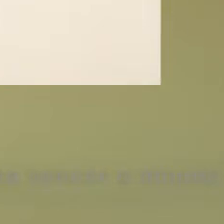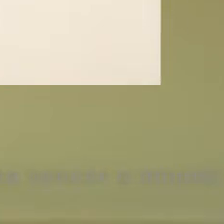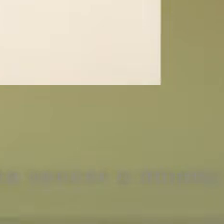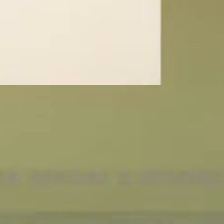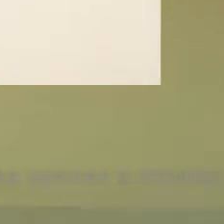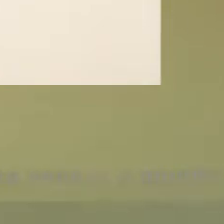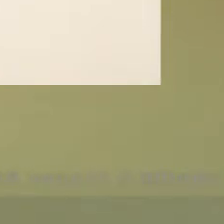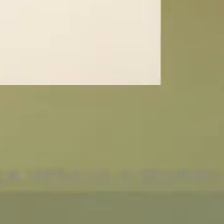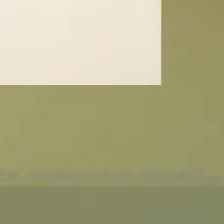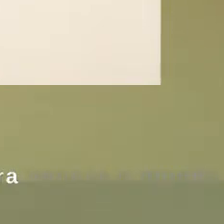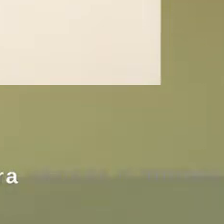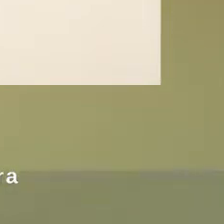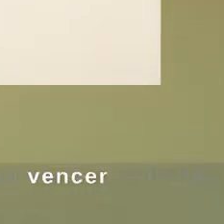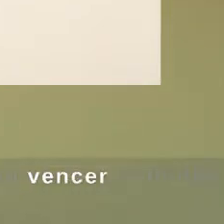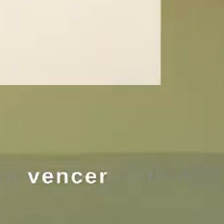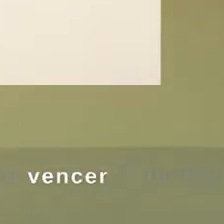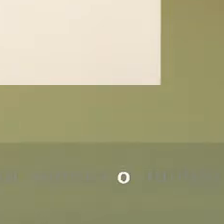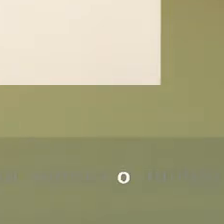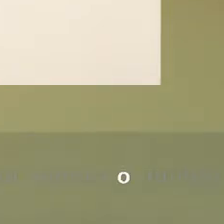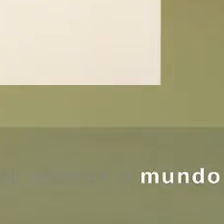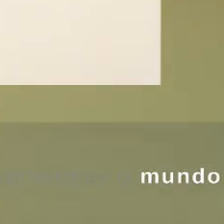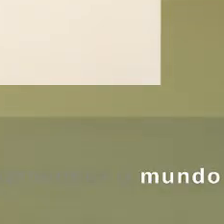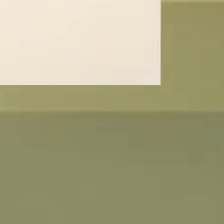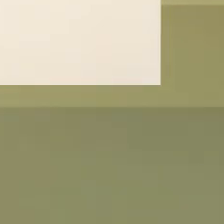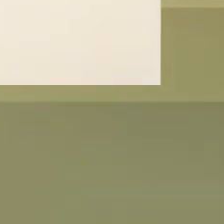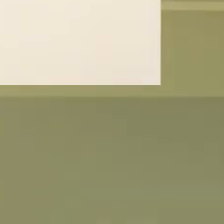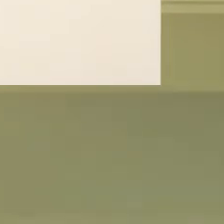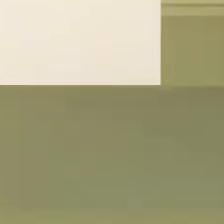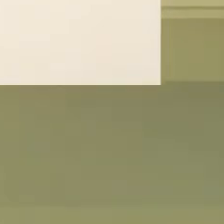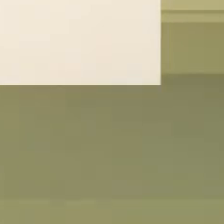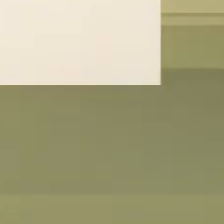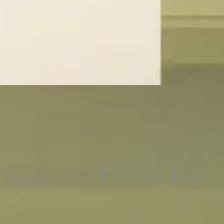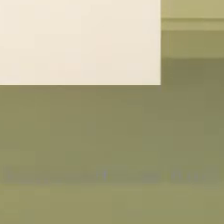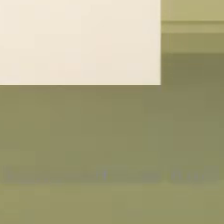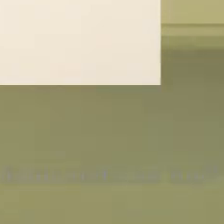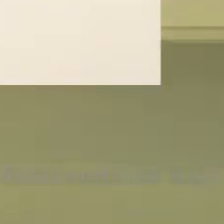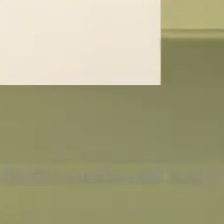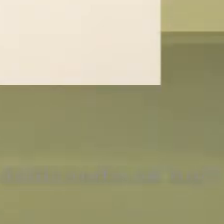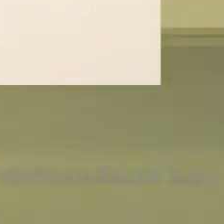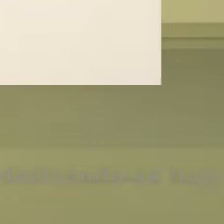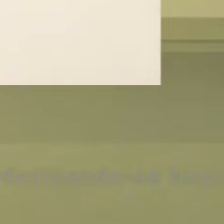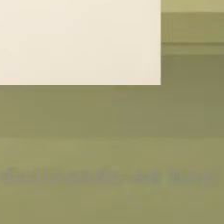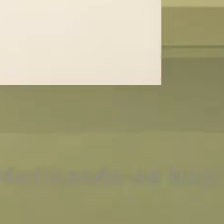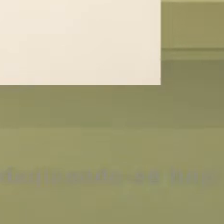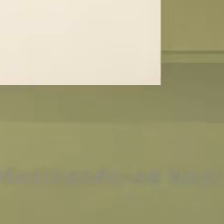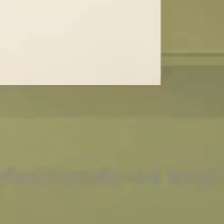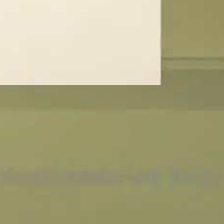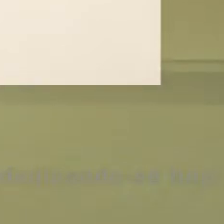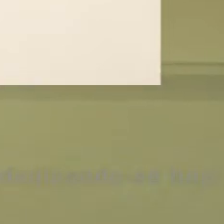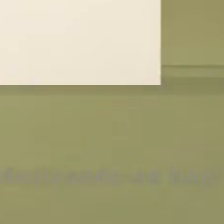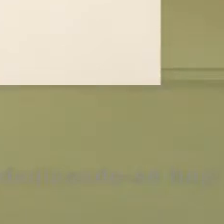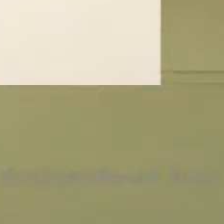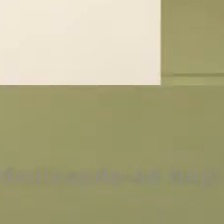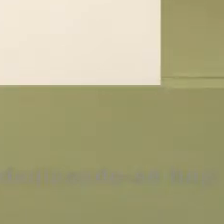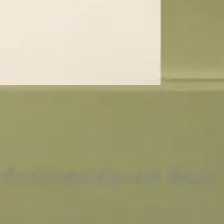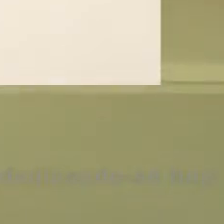de Mato Grosso do Sul para vencer o mundo. E hoje, ele está aí,